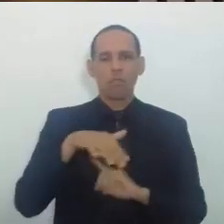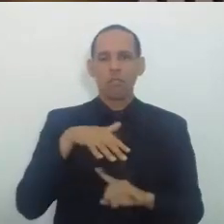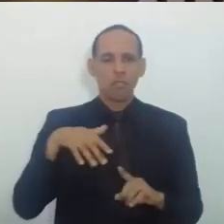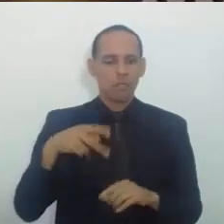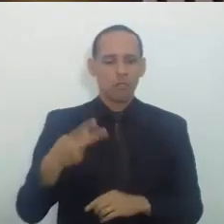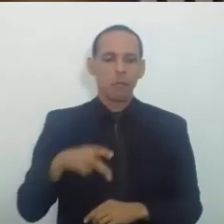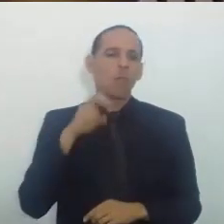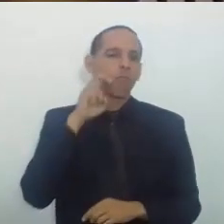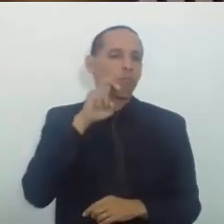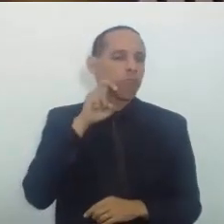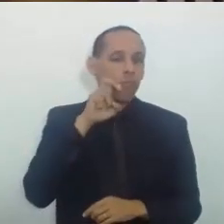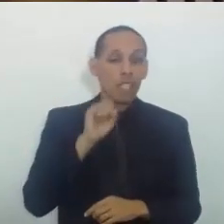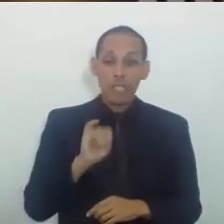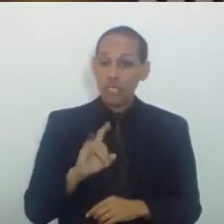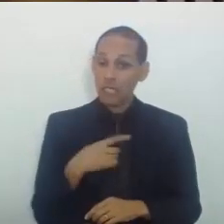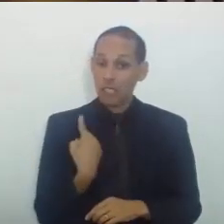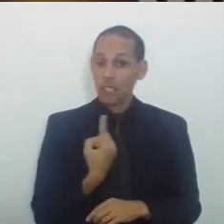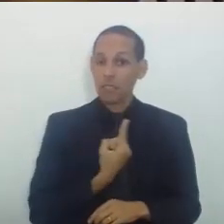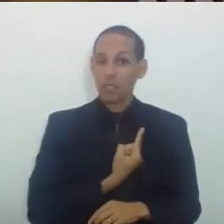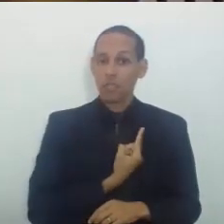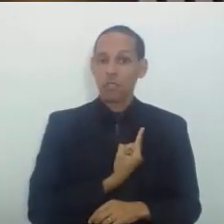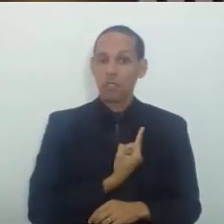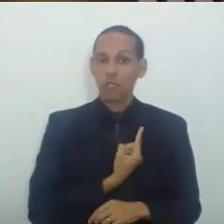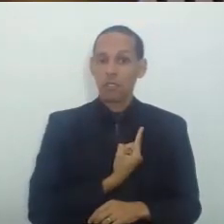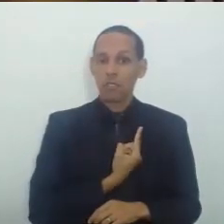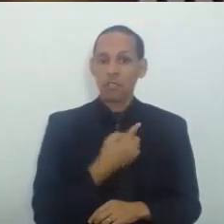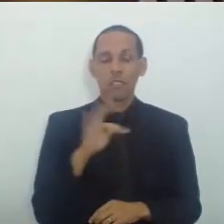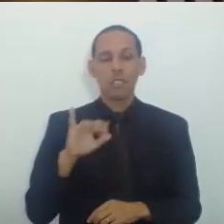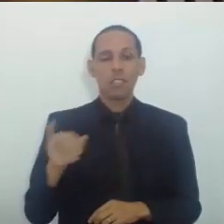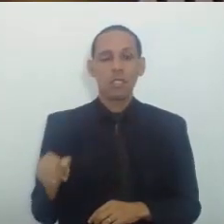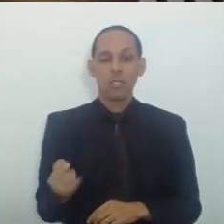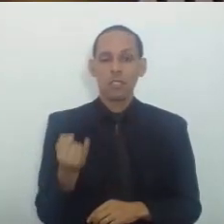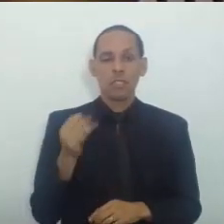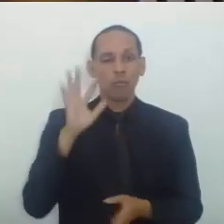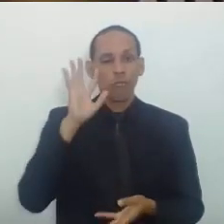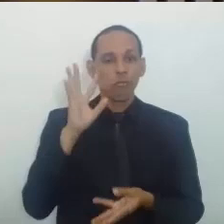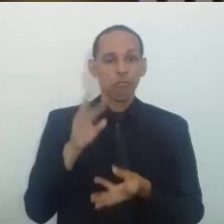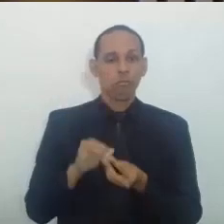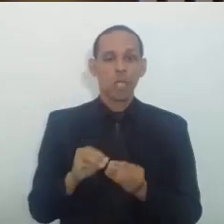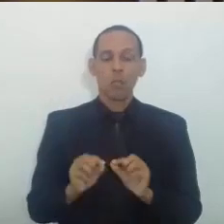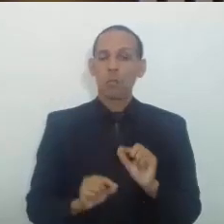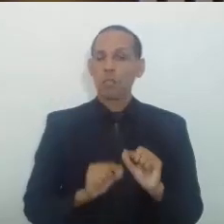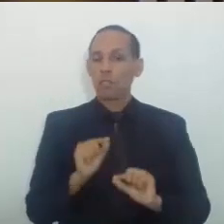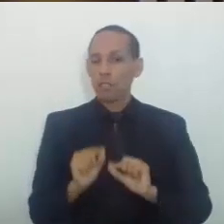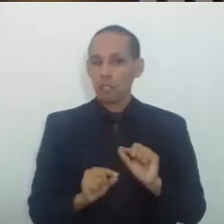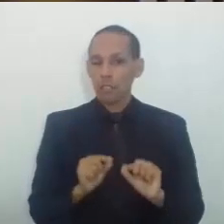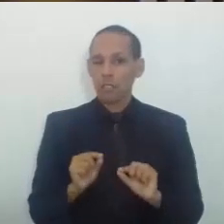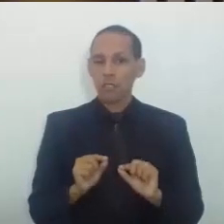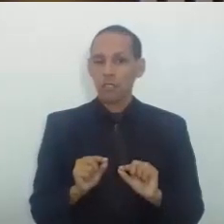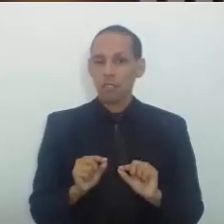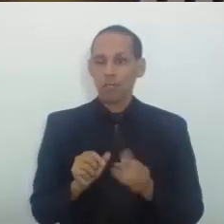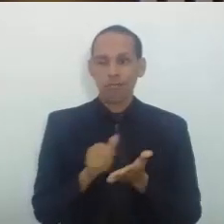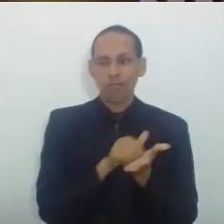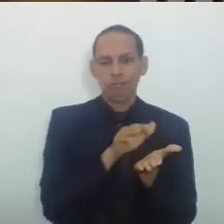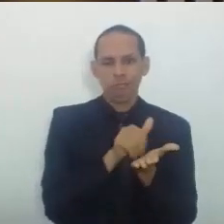Se nós Se o tribunal Entendesse Em Mandar Desligar